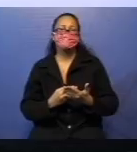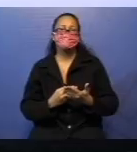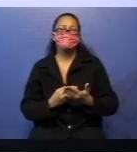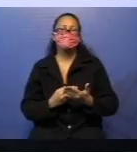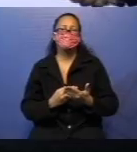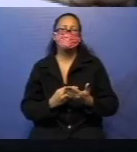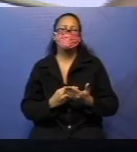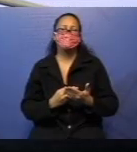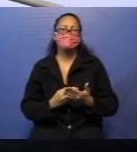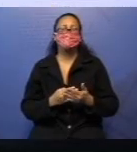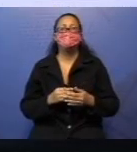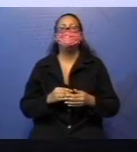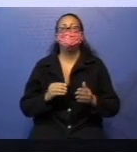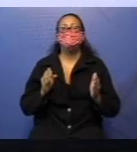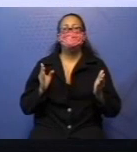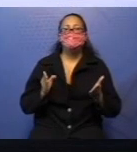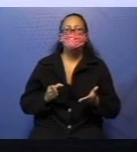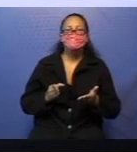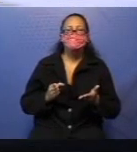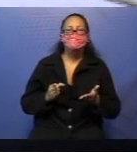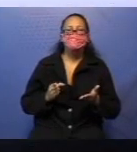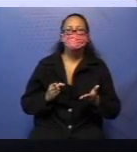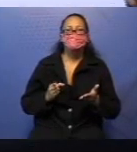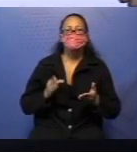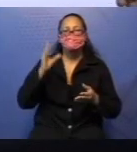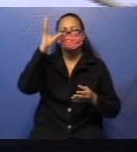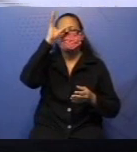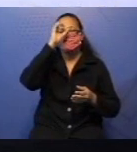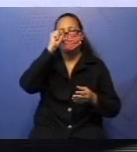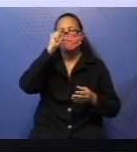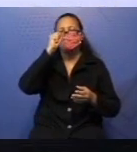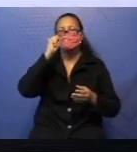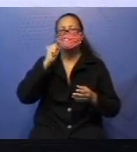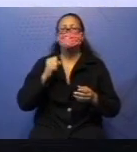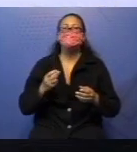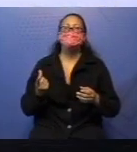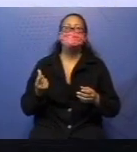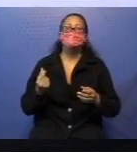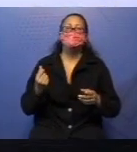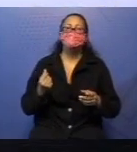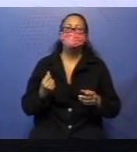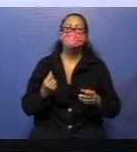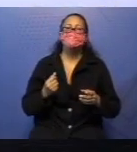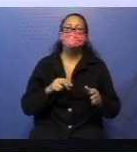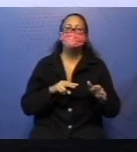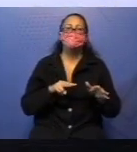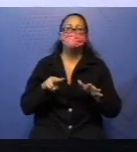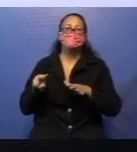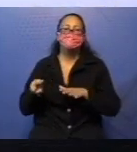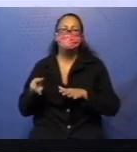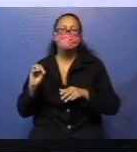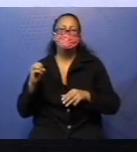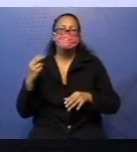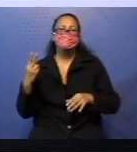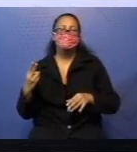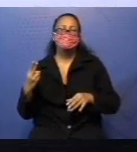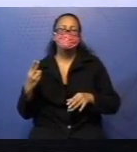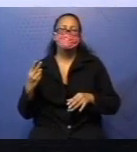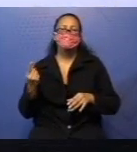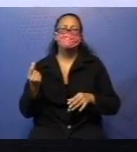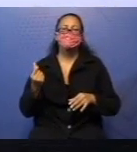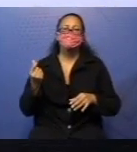nosso capítulo, da nossa unidade, né? Semanada ou mesada, poupar ou